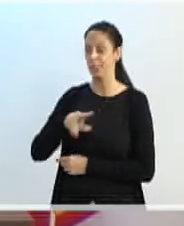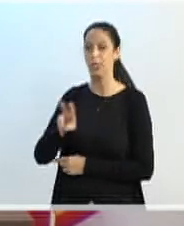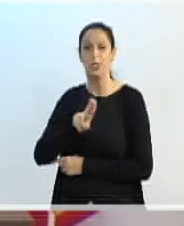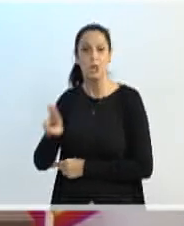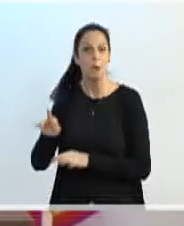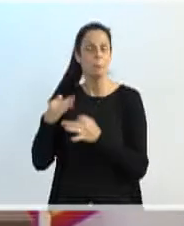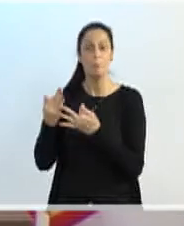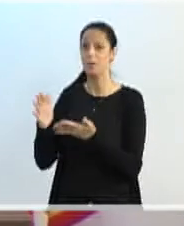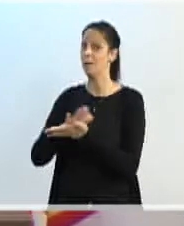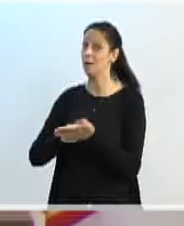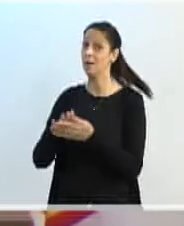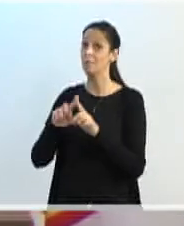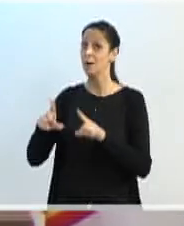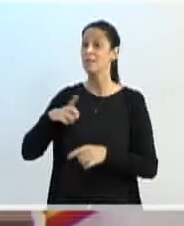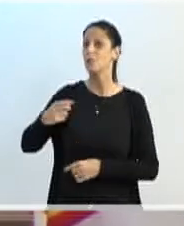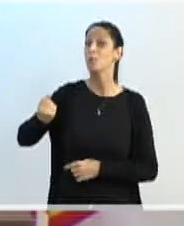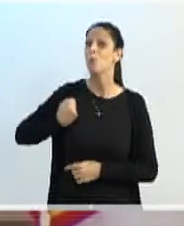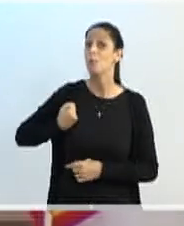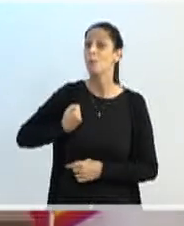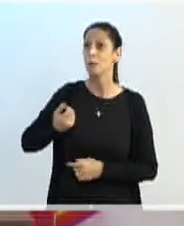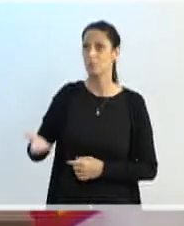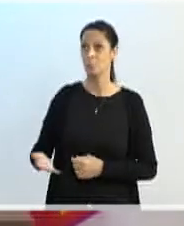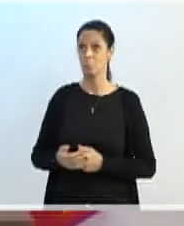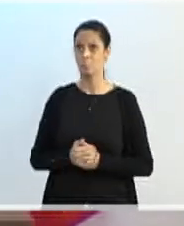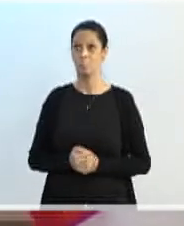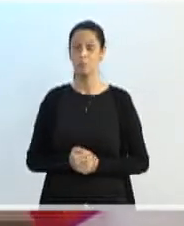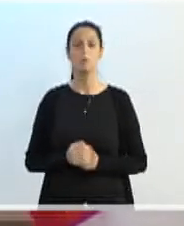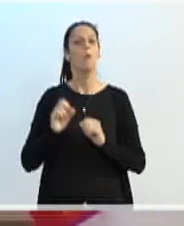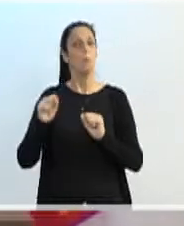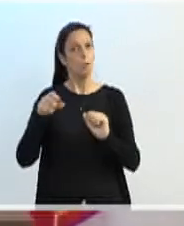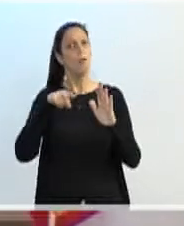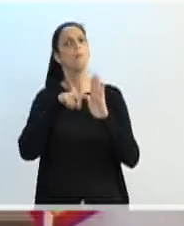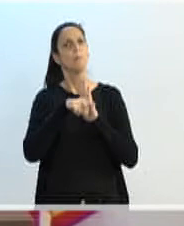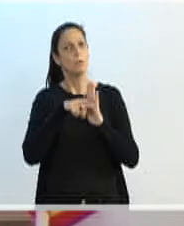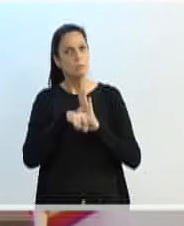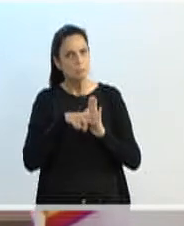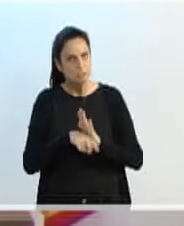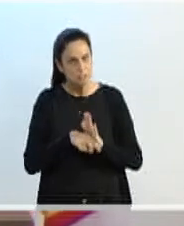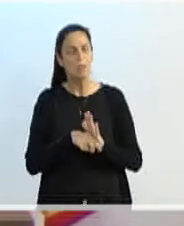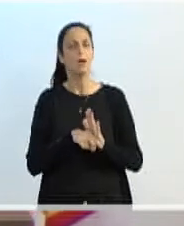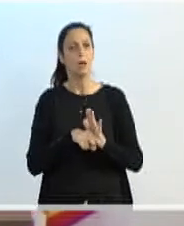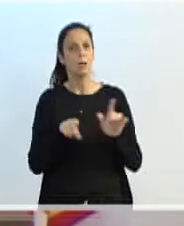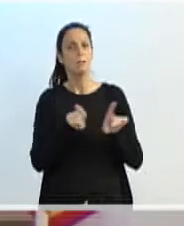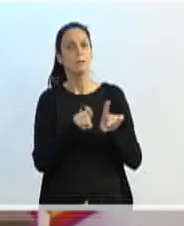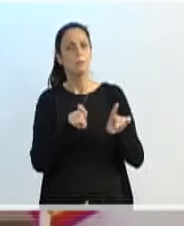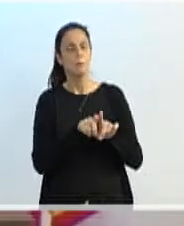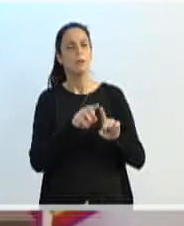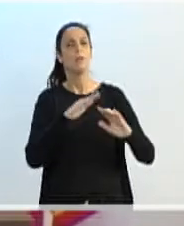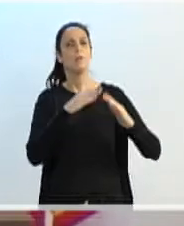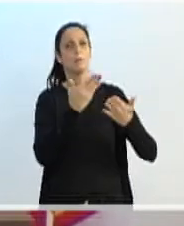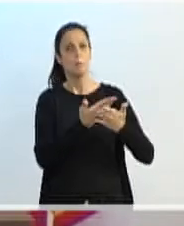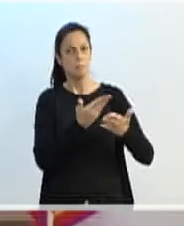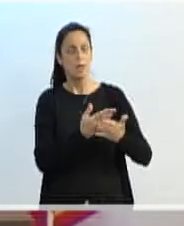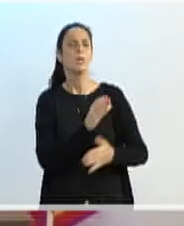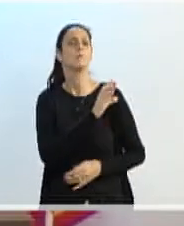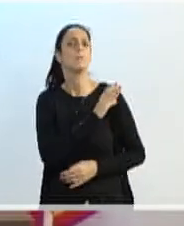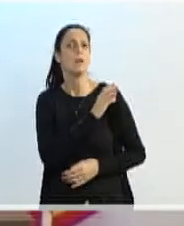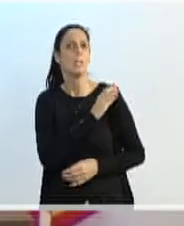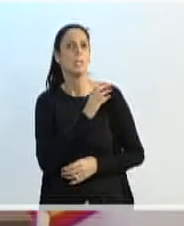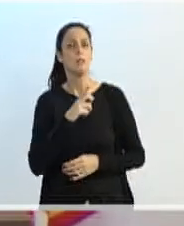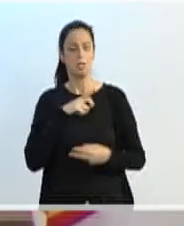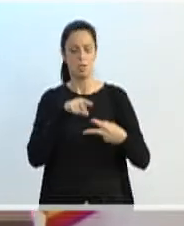tem também, pode ser consultado de acordo com a unidade escolar. São duas maneiras que podem ser